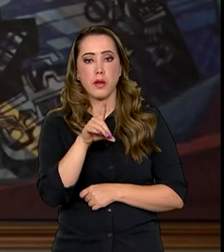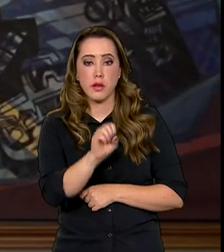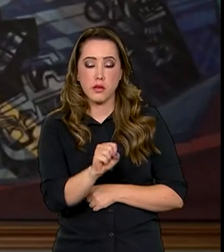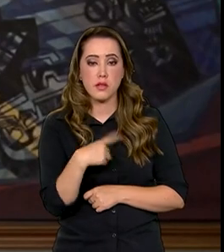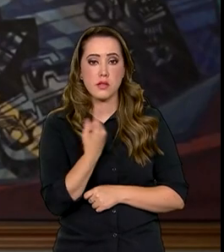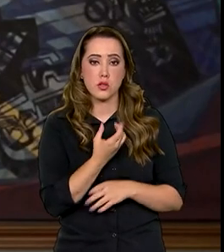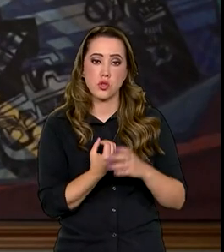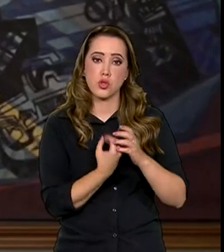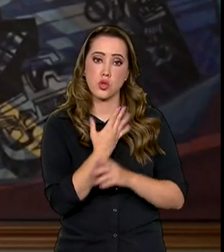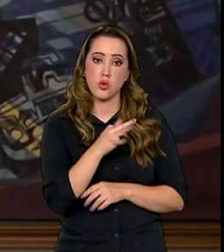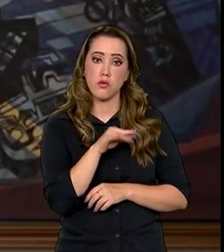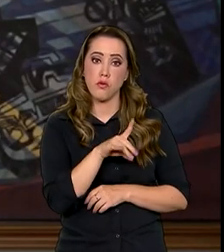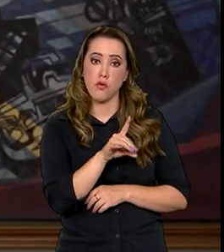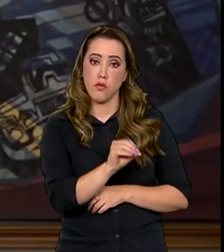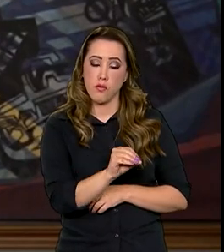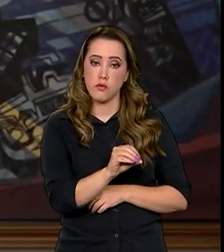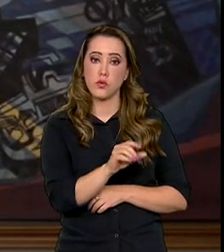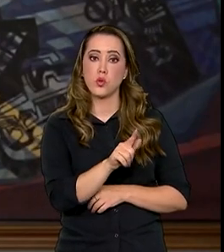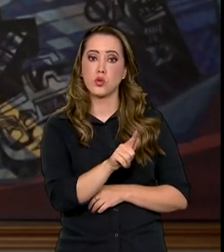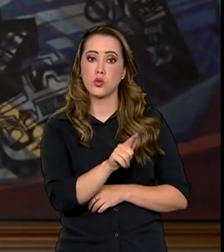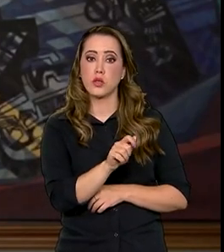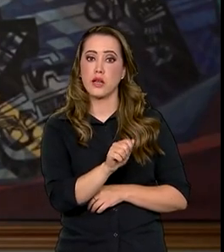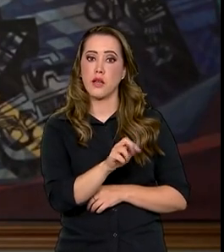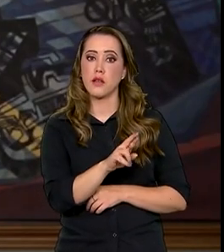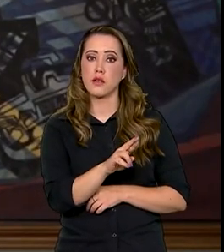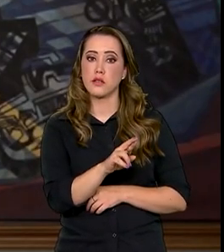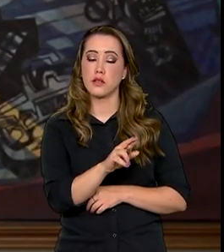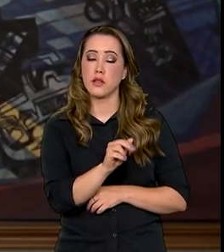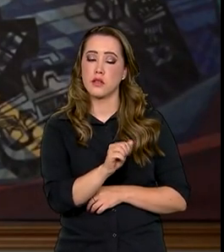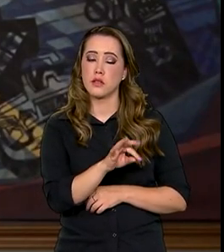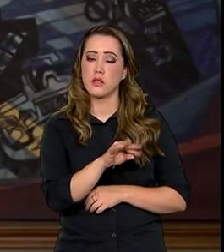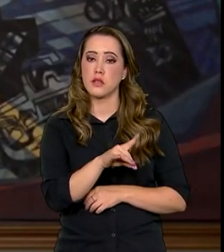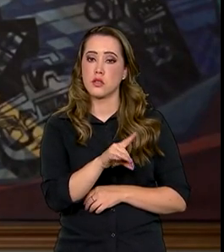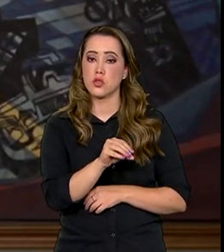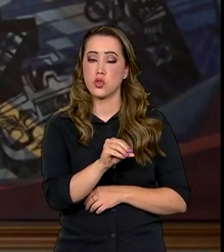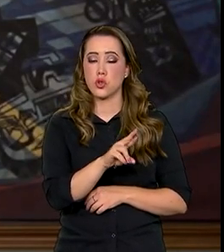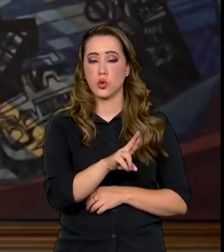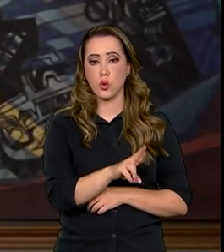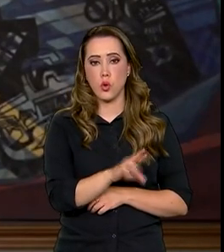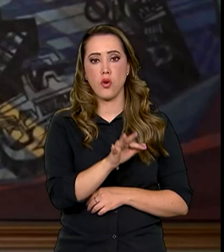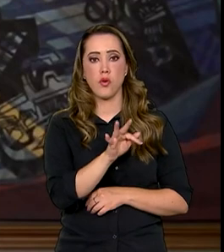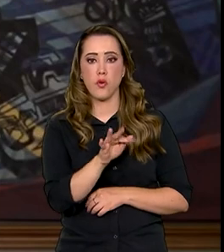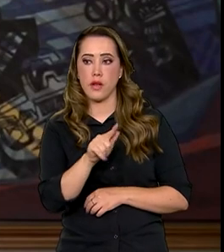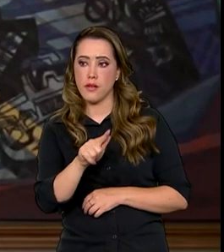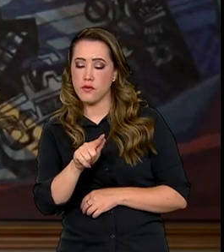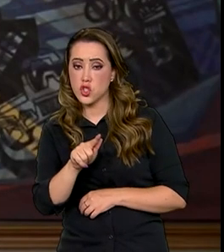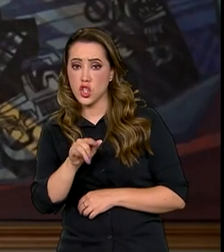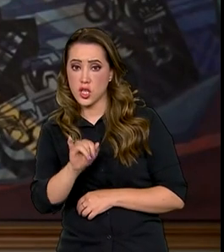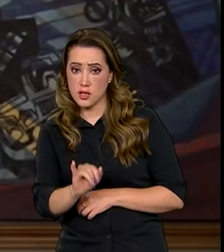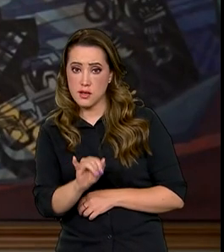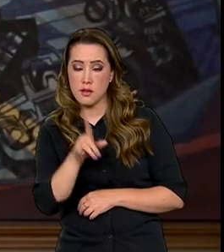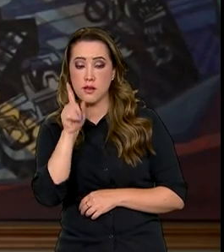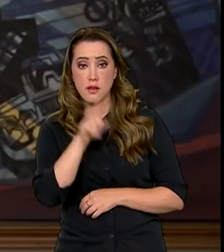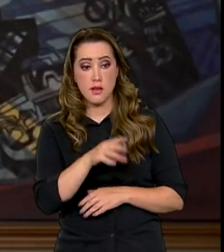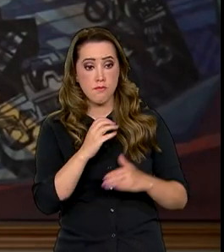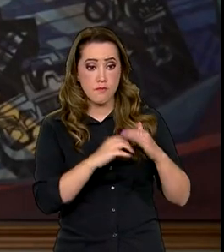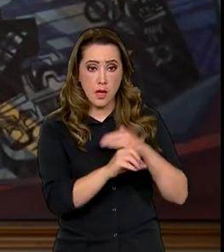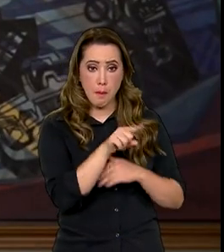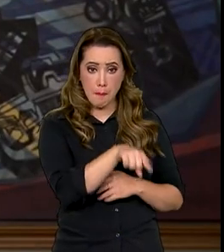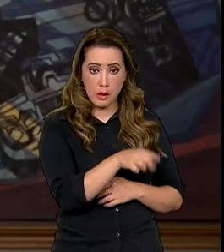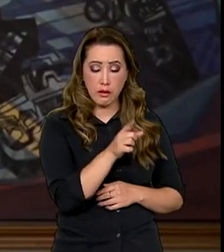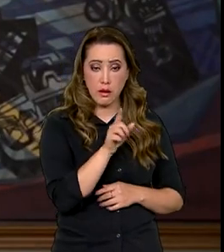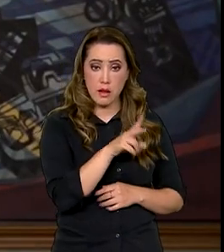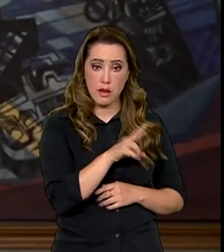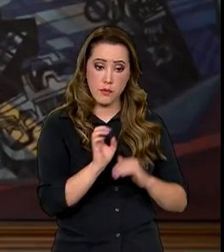nós ainda criamos um fundo garantidor. Estamos fortalecendo o fundo garantidor, o FGI, fundo garantidor de investimentos, para que essas